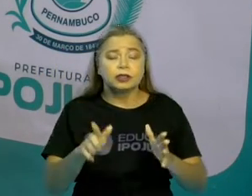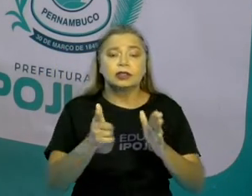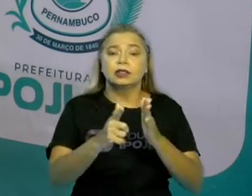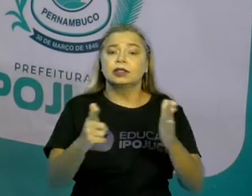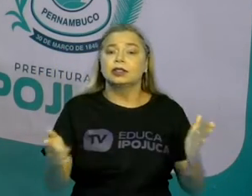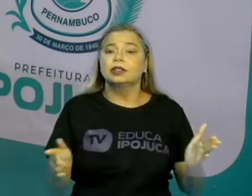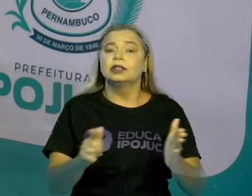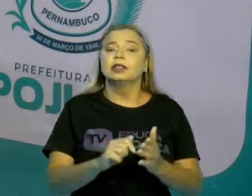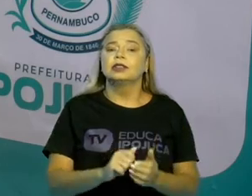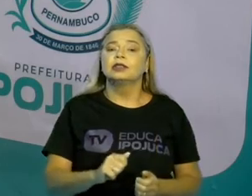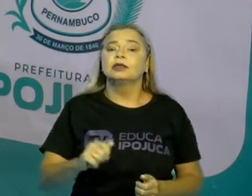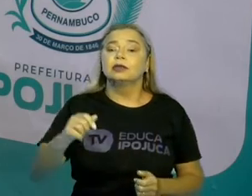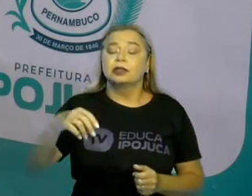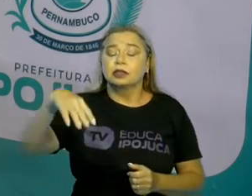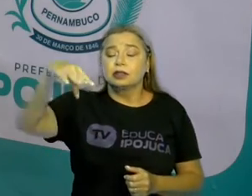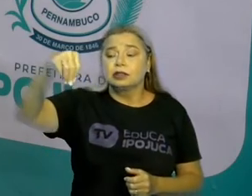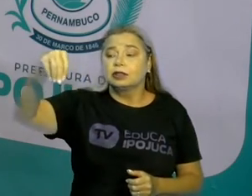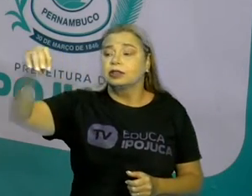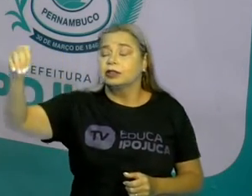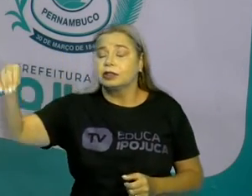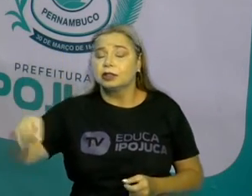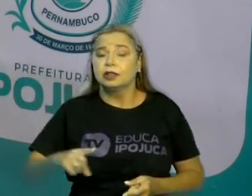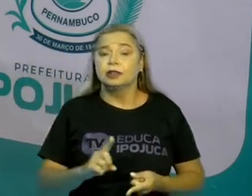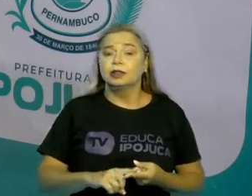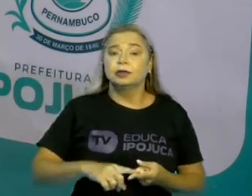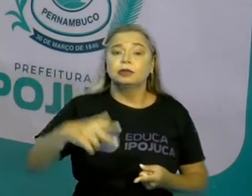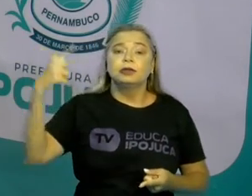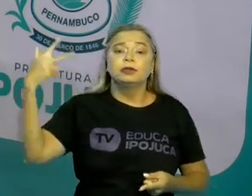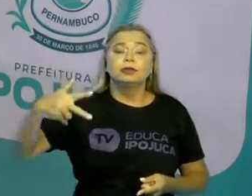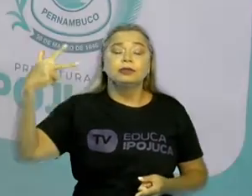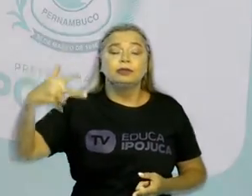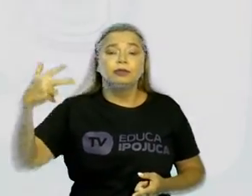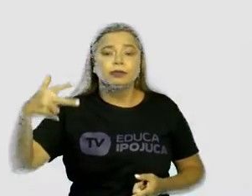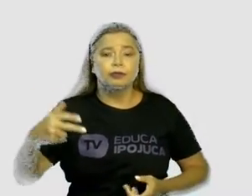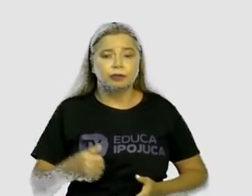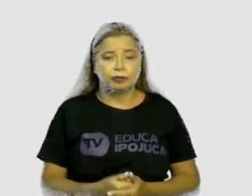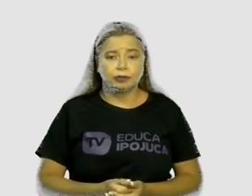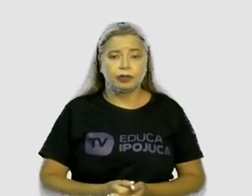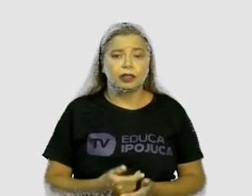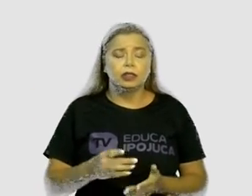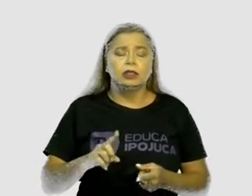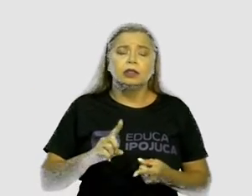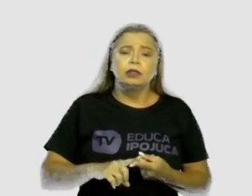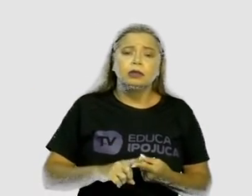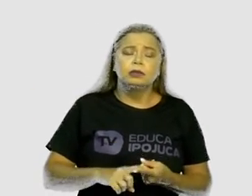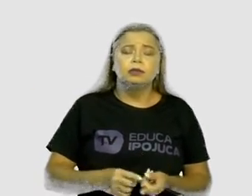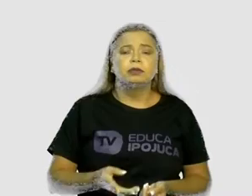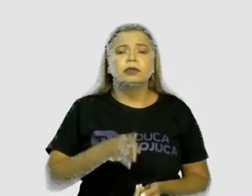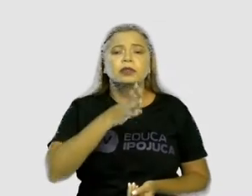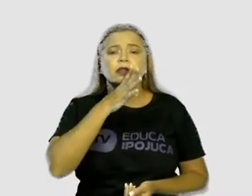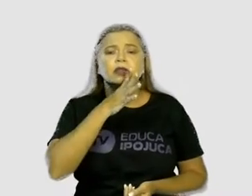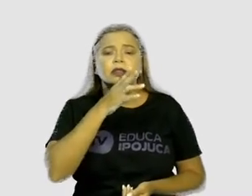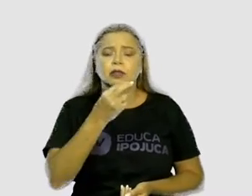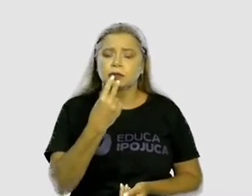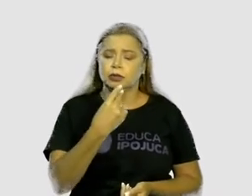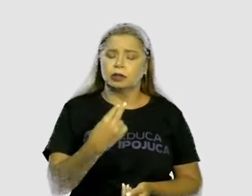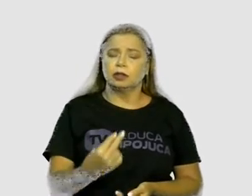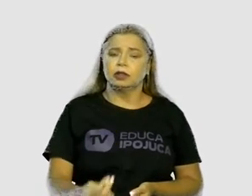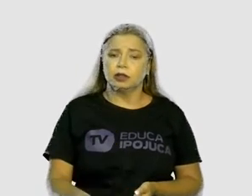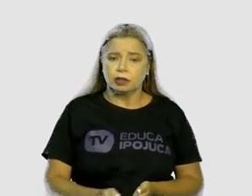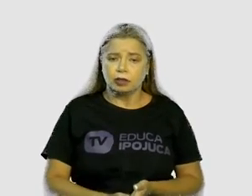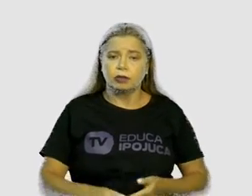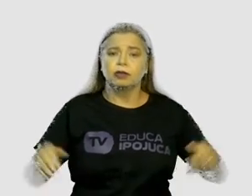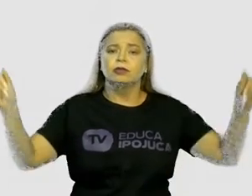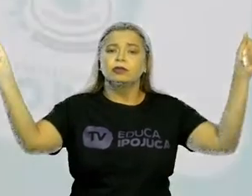Cordel e o rap. E também nós conhecemos um pouco a linguagem e da cultura que essas expressões